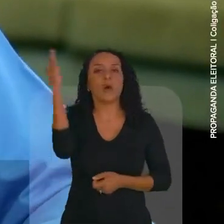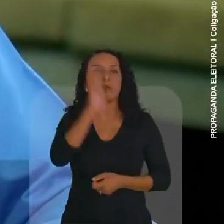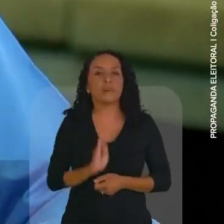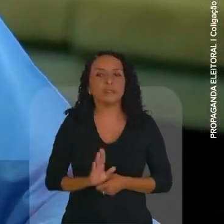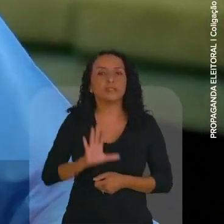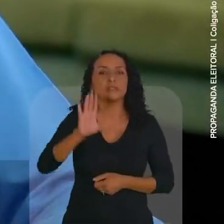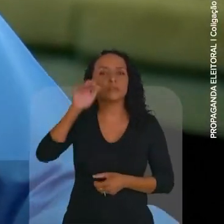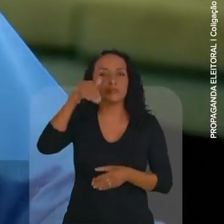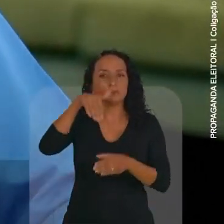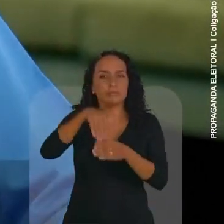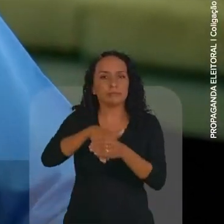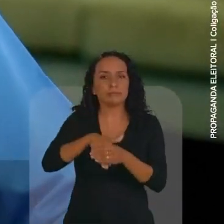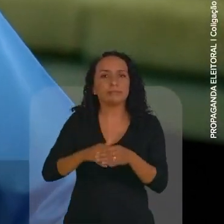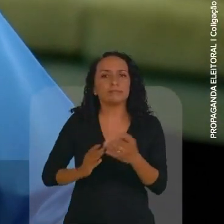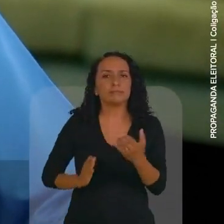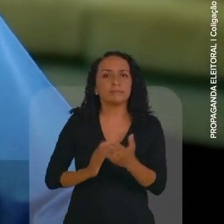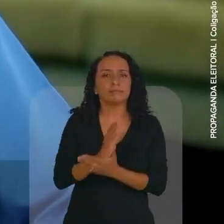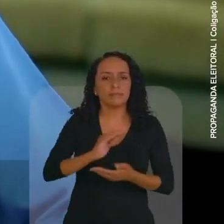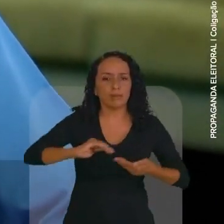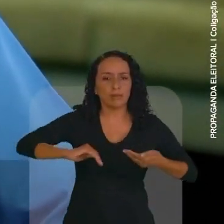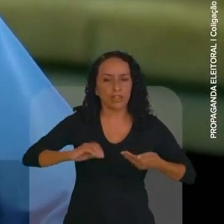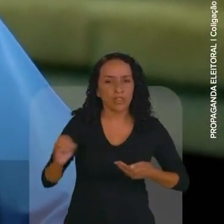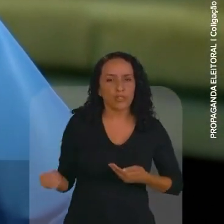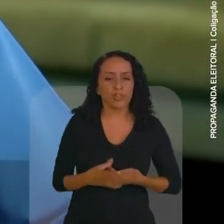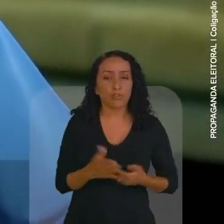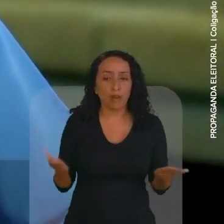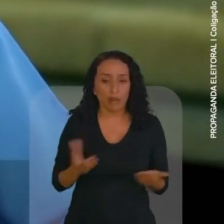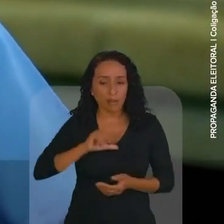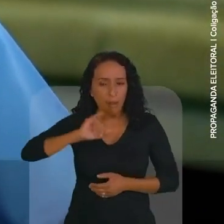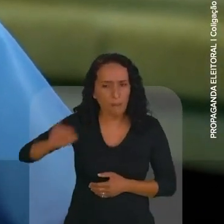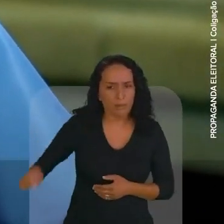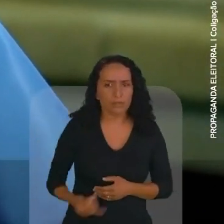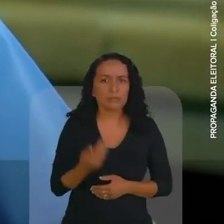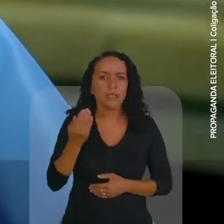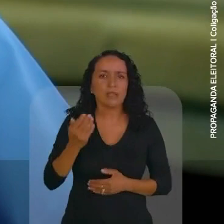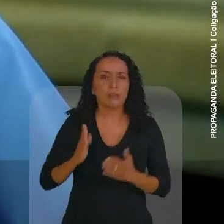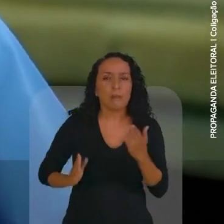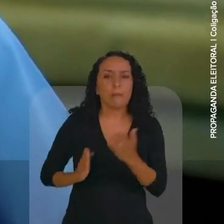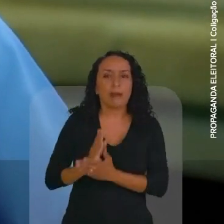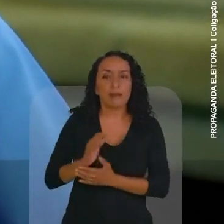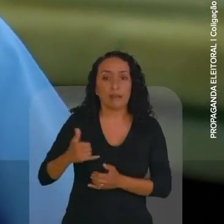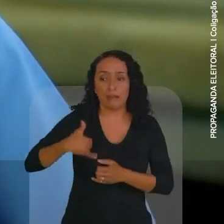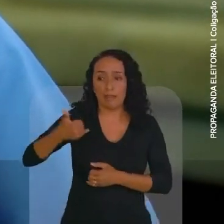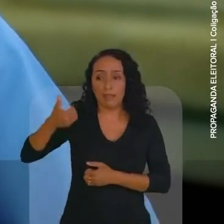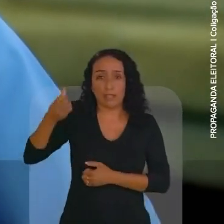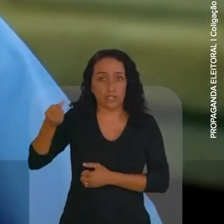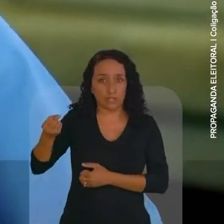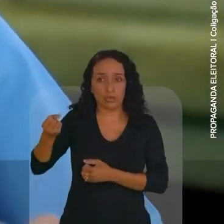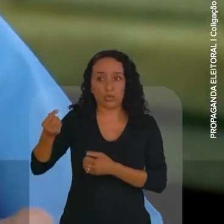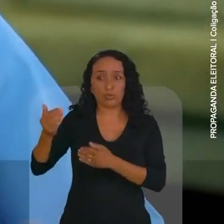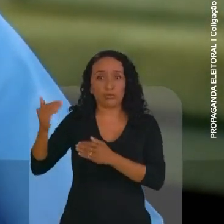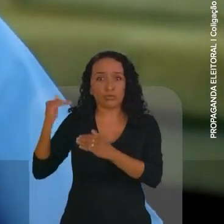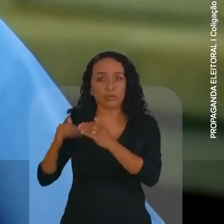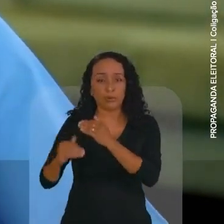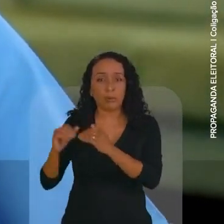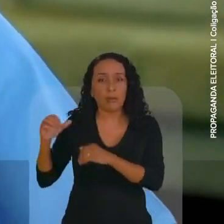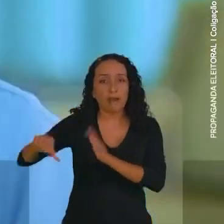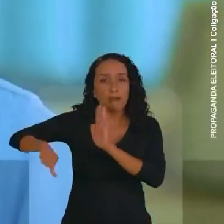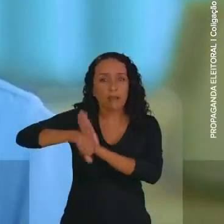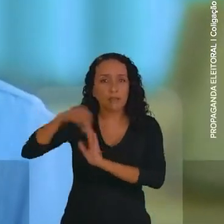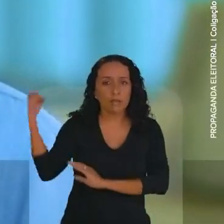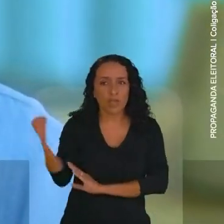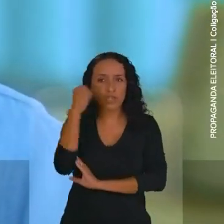Brasil elegeu um novo congresso. Teremos agora a oportunidade de aprovar a redução da maioridade penal para crimes